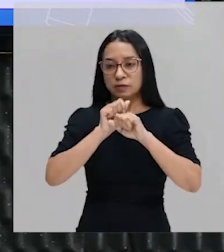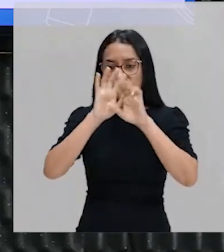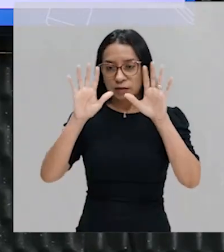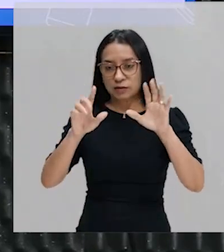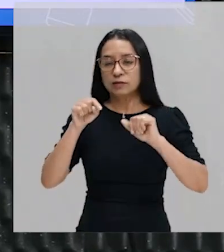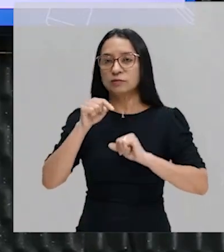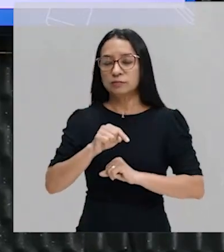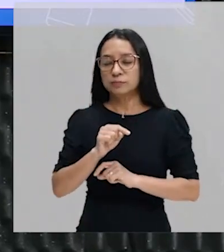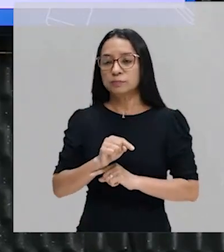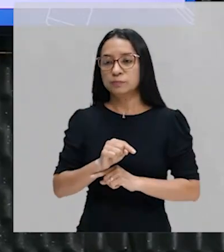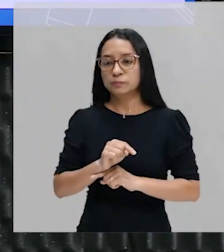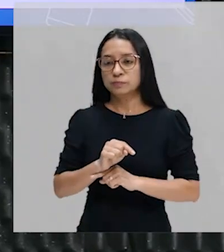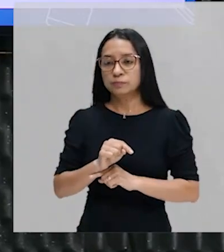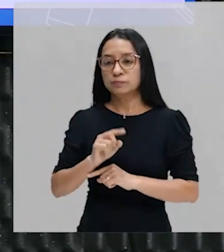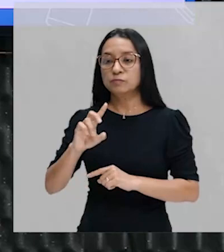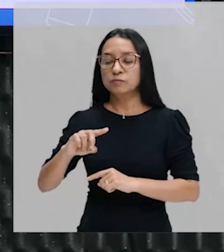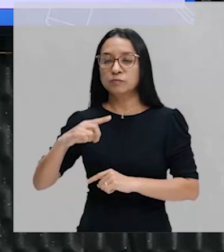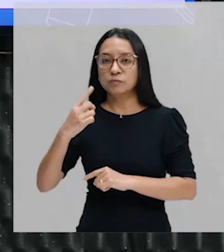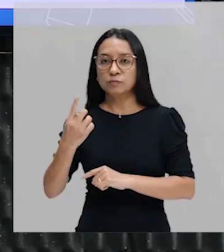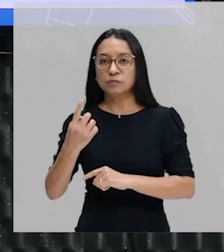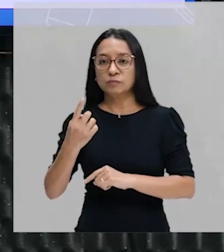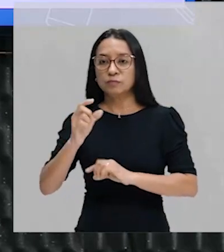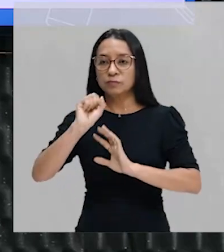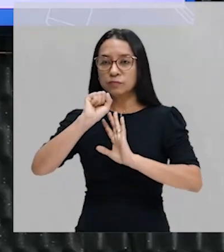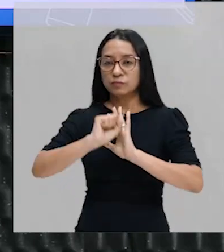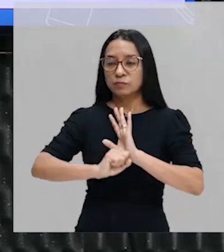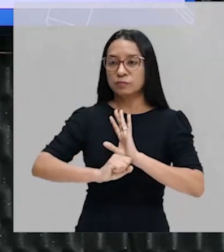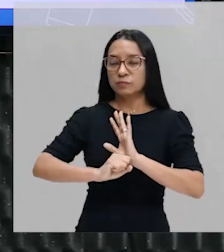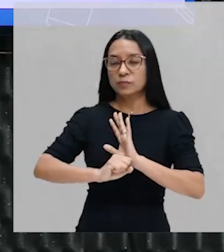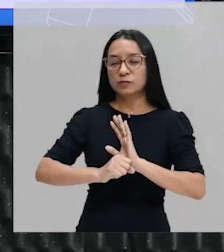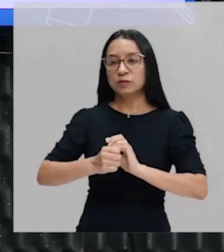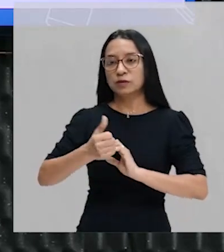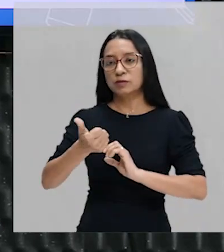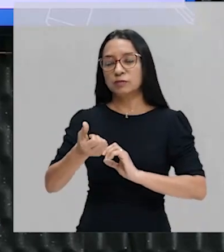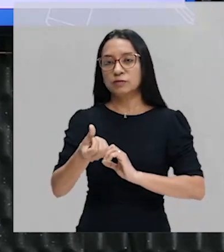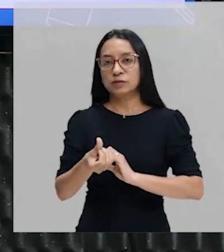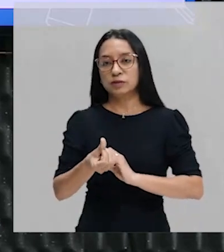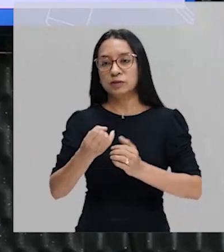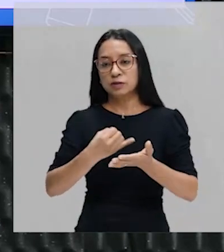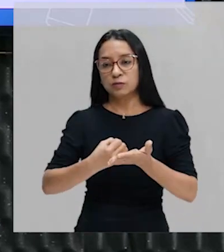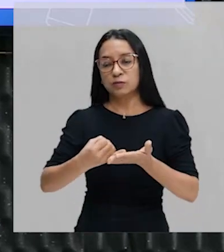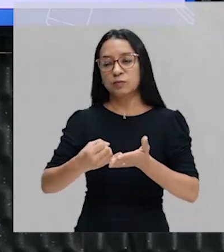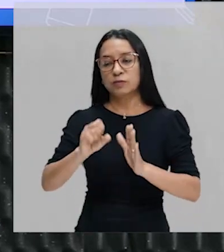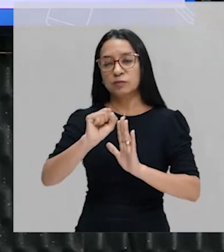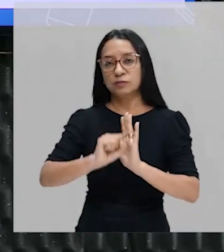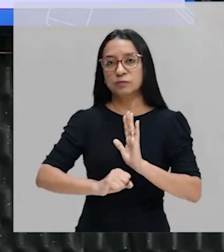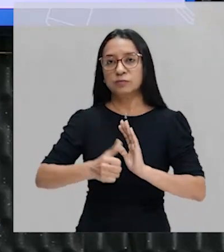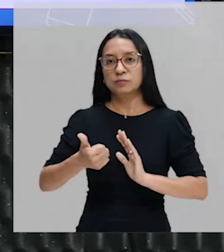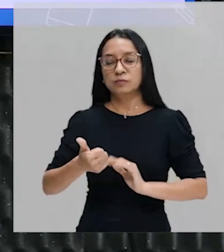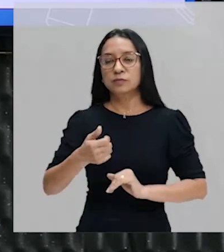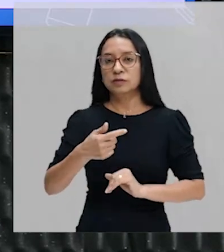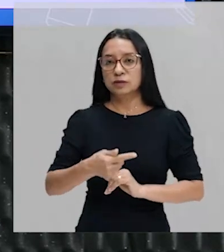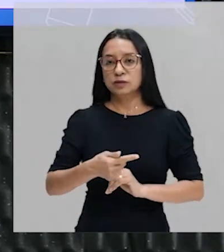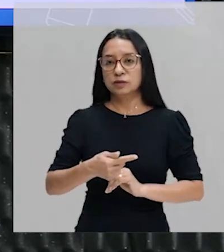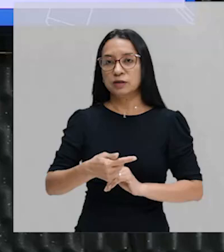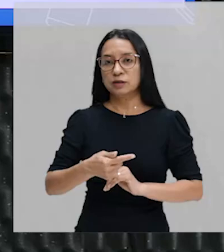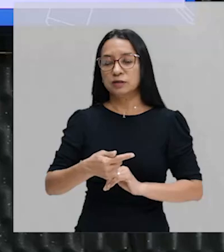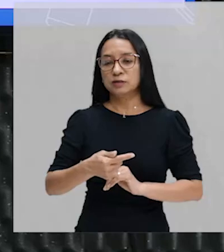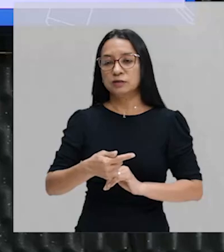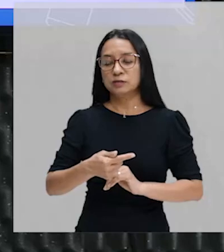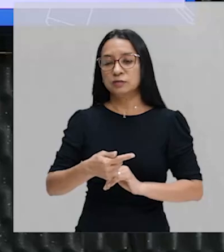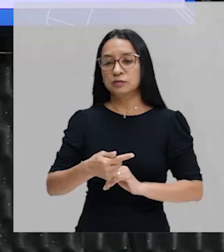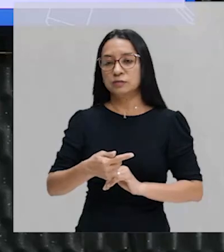tarde, até por volta do final do século XVI, começo do século XVII, por conta de uma lei